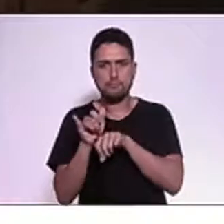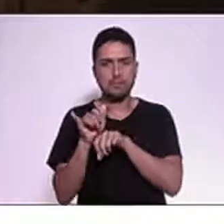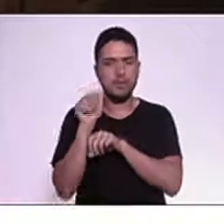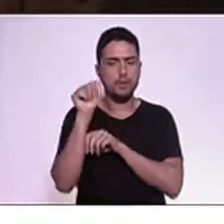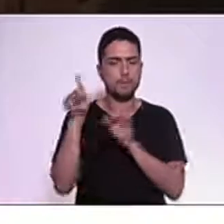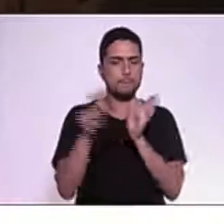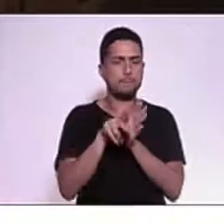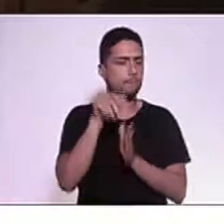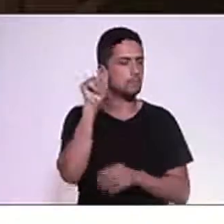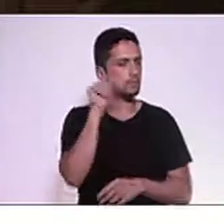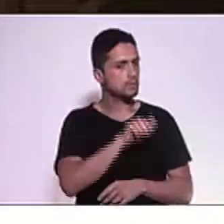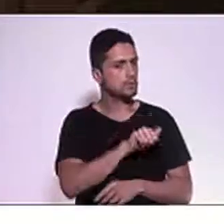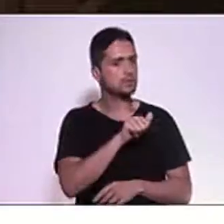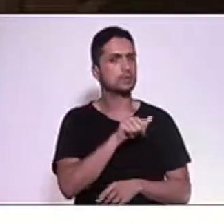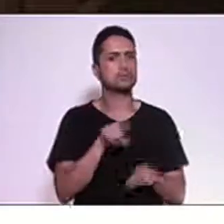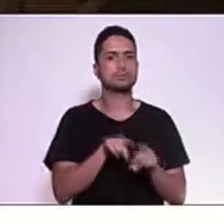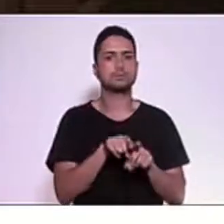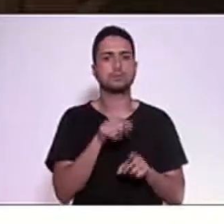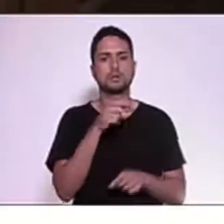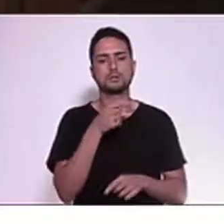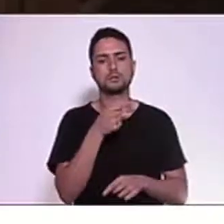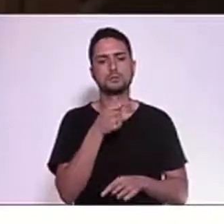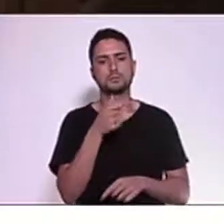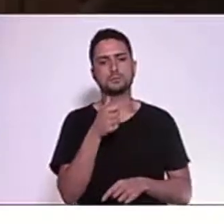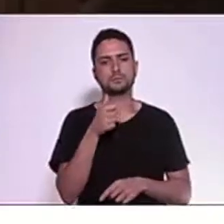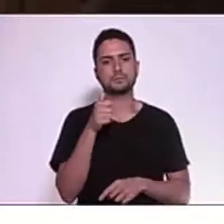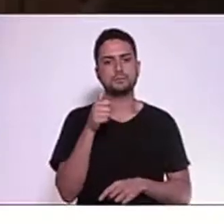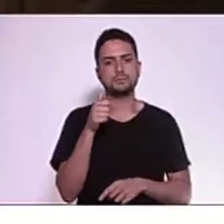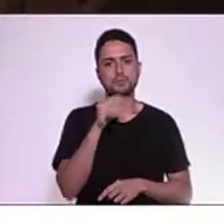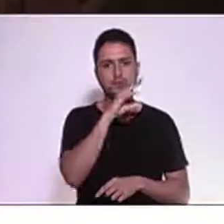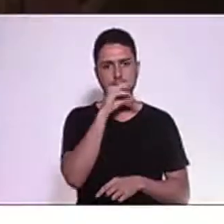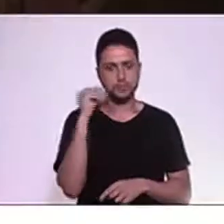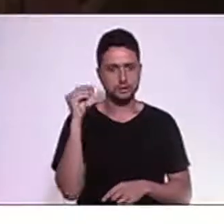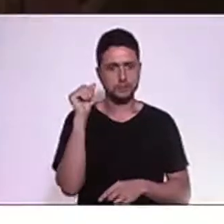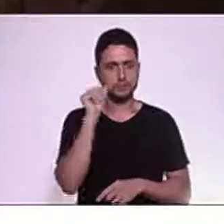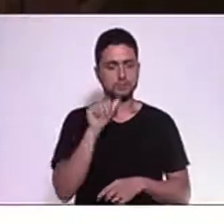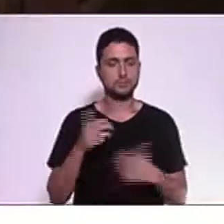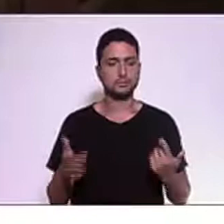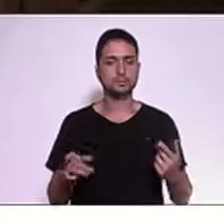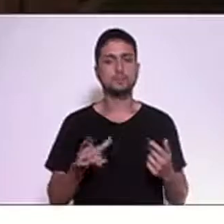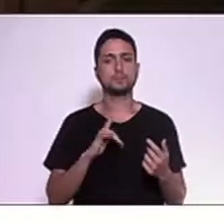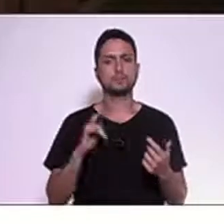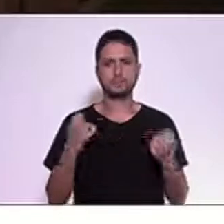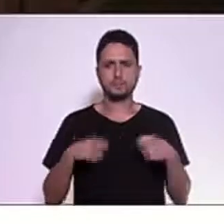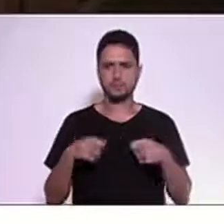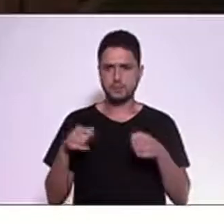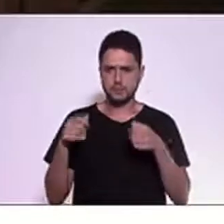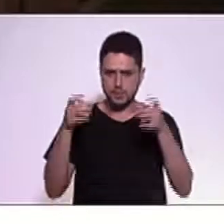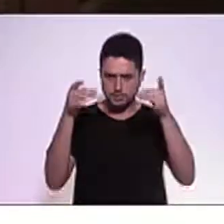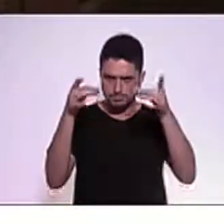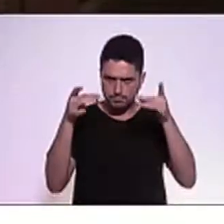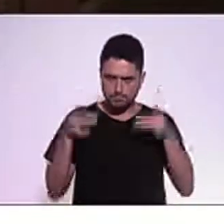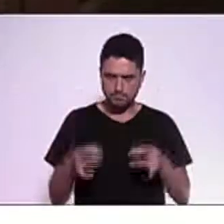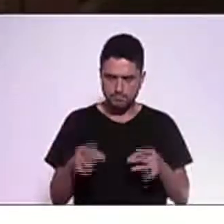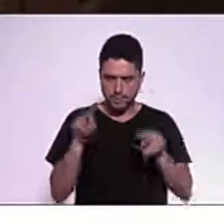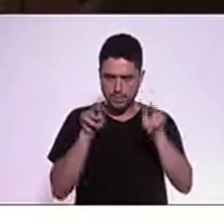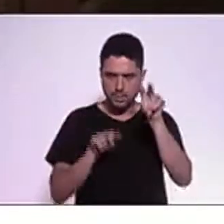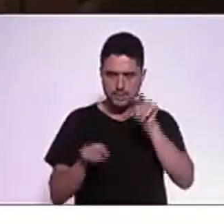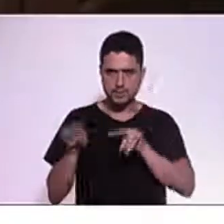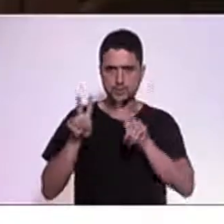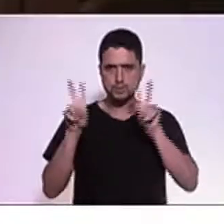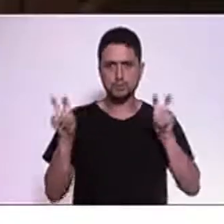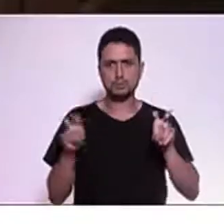esses dados com tamanha objetividade, mas analisá-los do ponto de vista da política